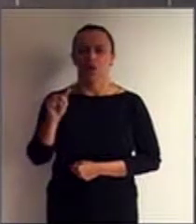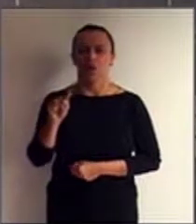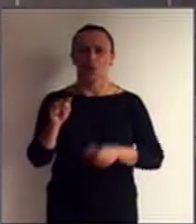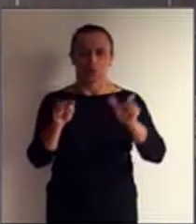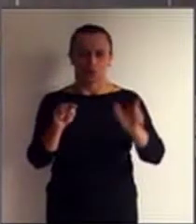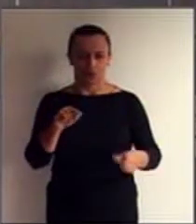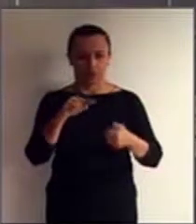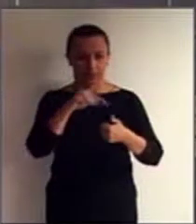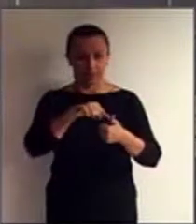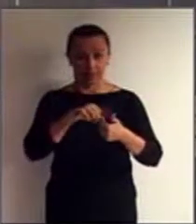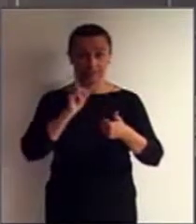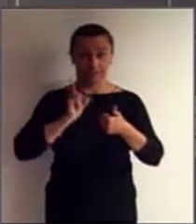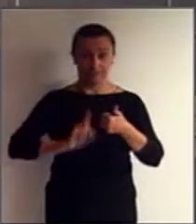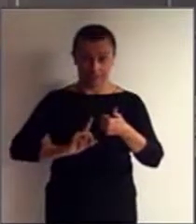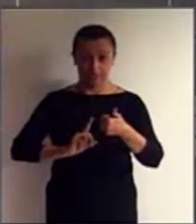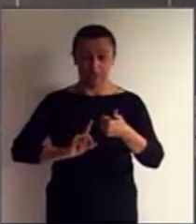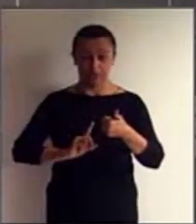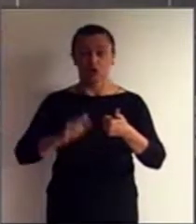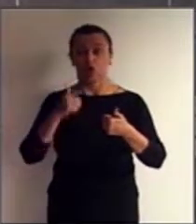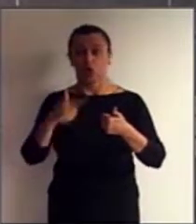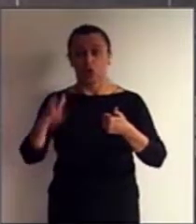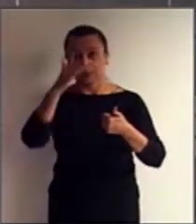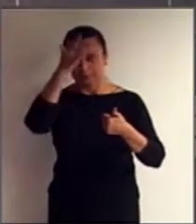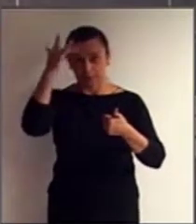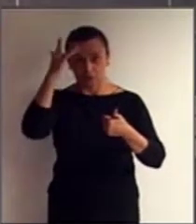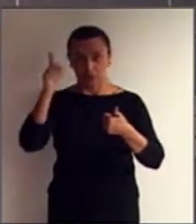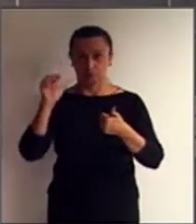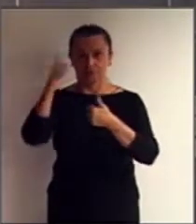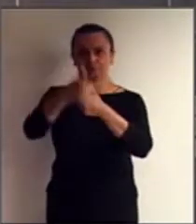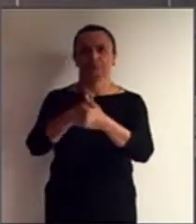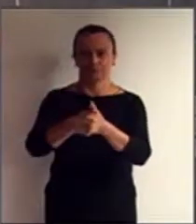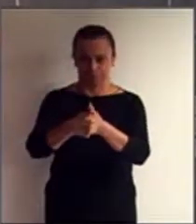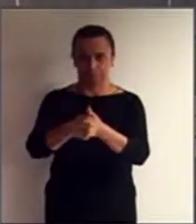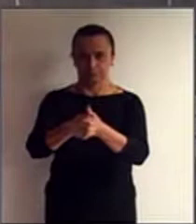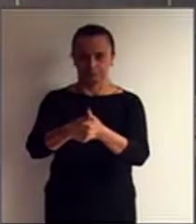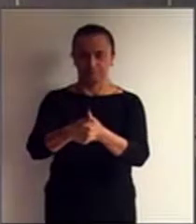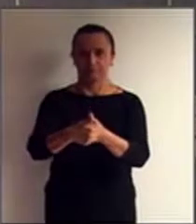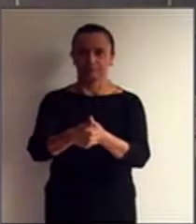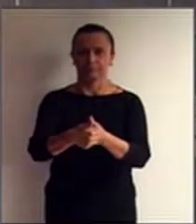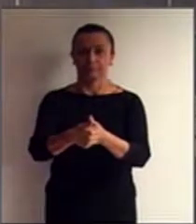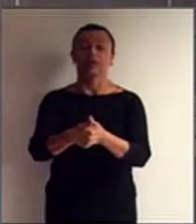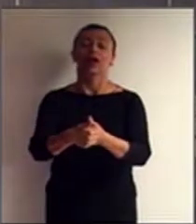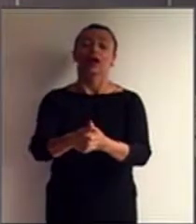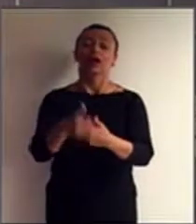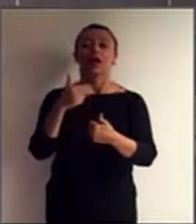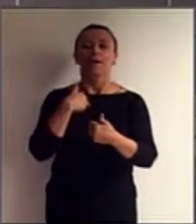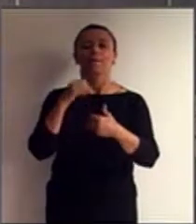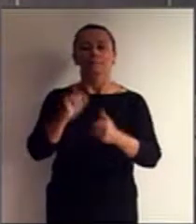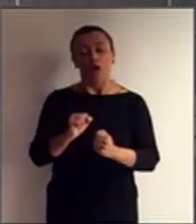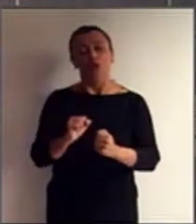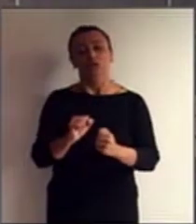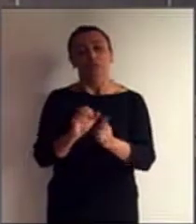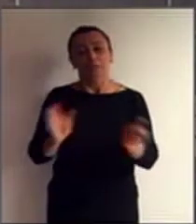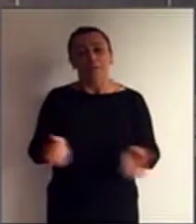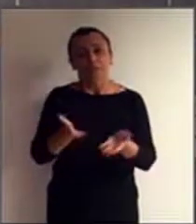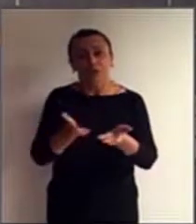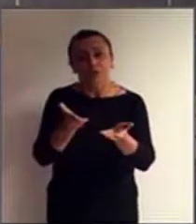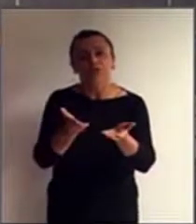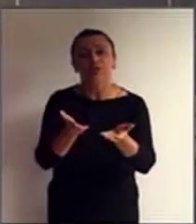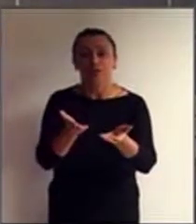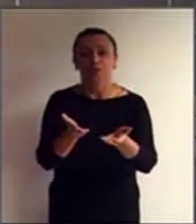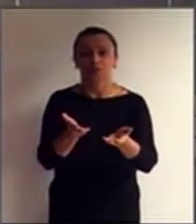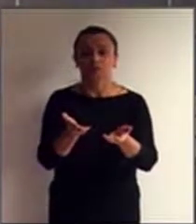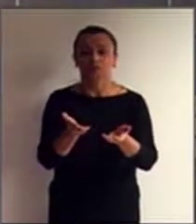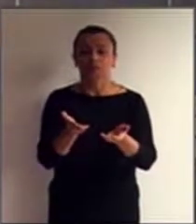vamos conferir ao final, a modificação e eventual revogação do nosso sistema de